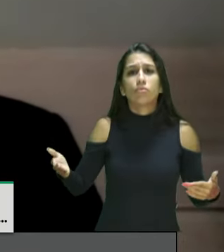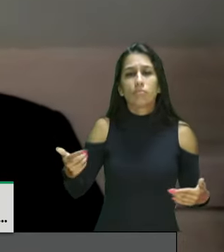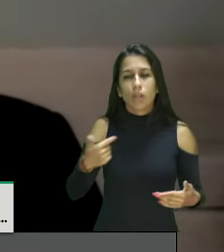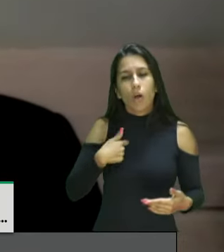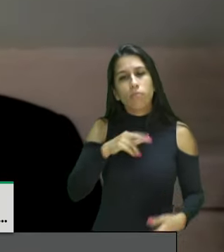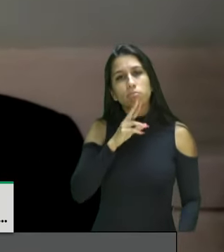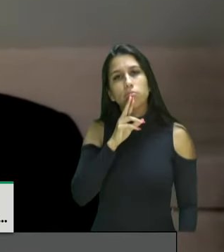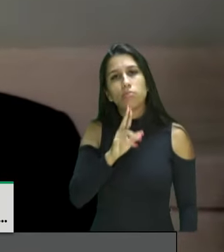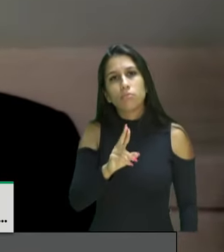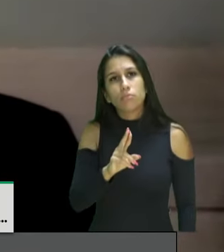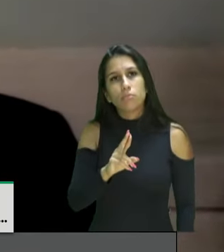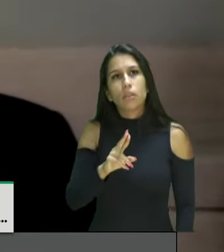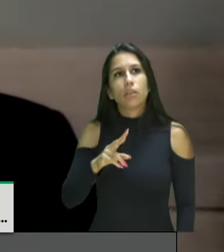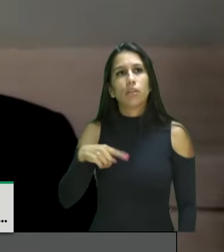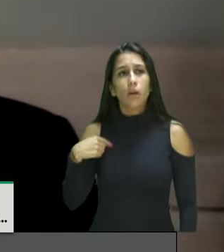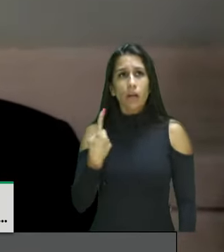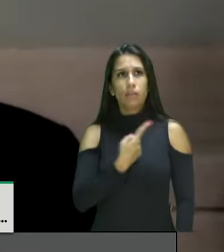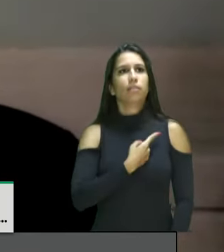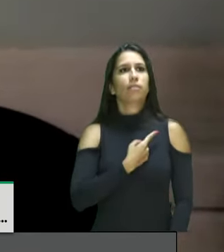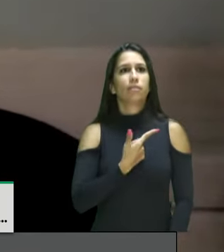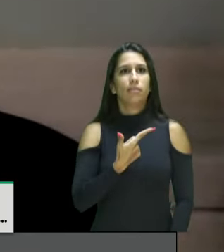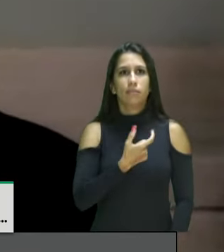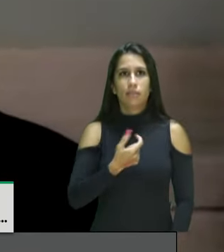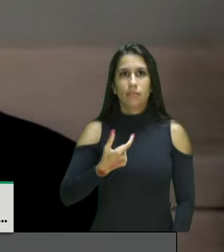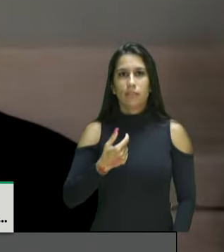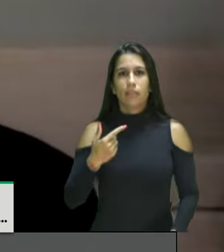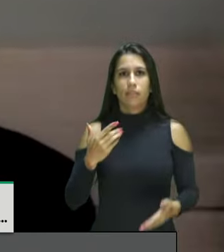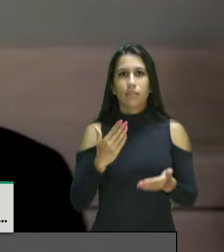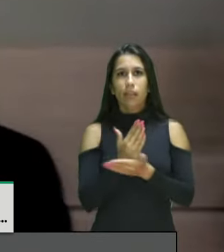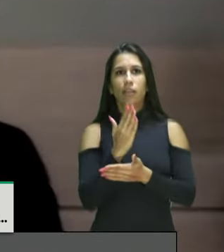deputado vamos reeleger no 2022 muito obrigado